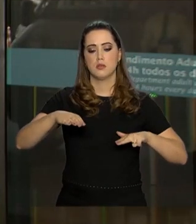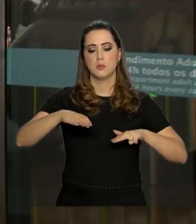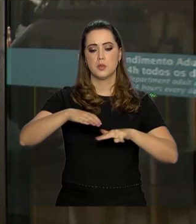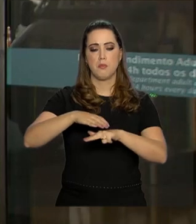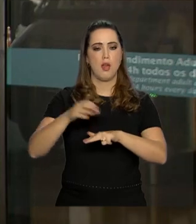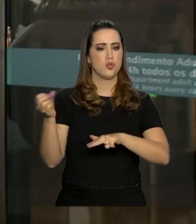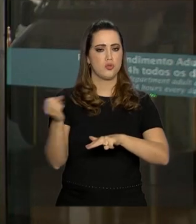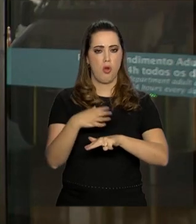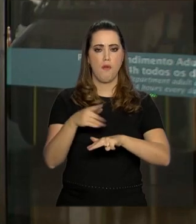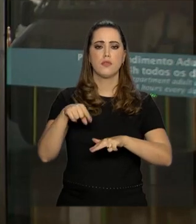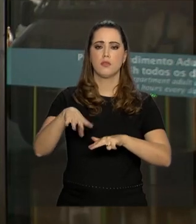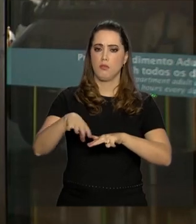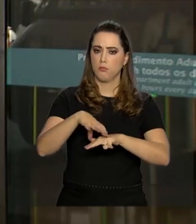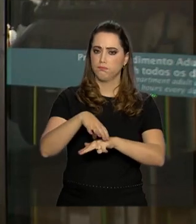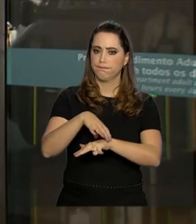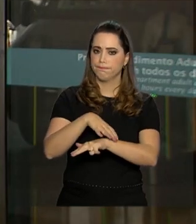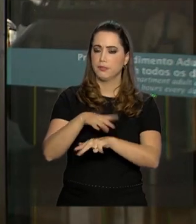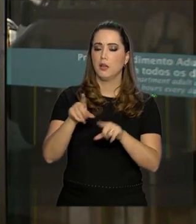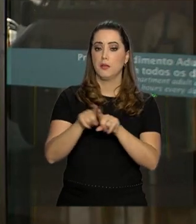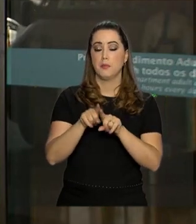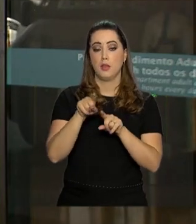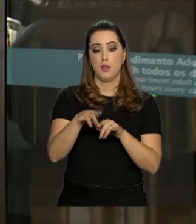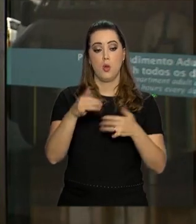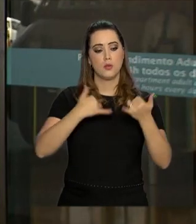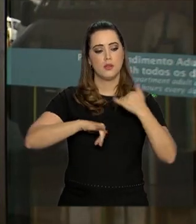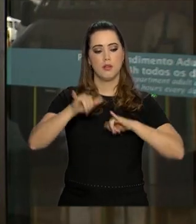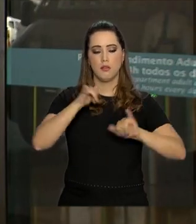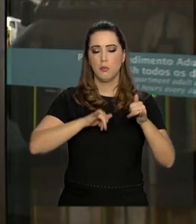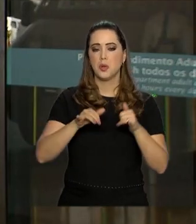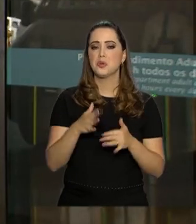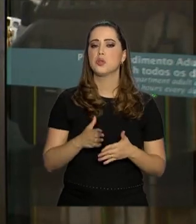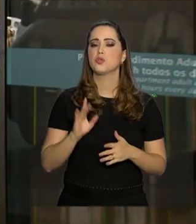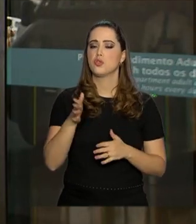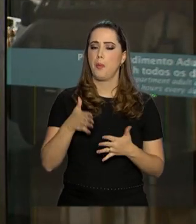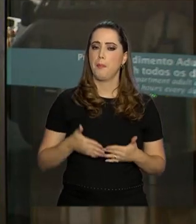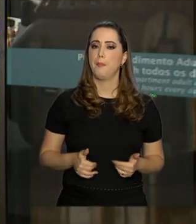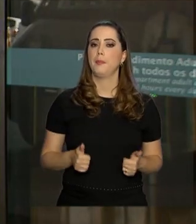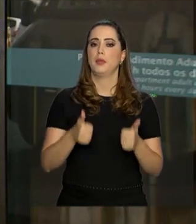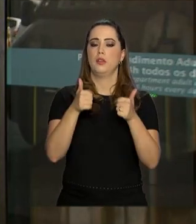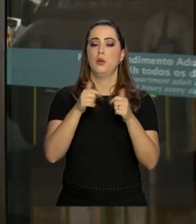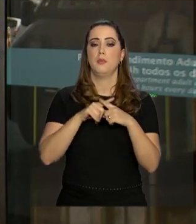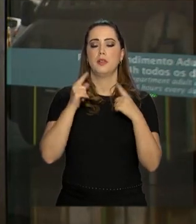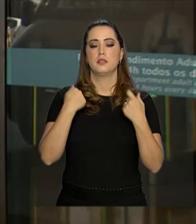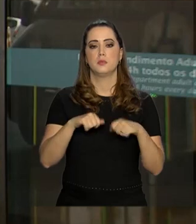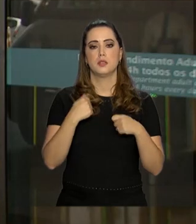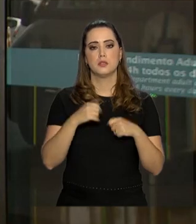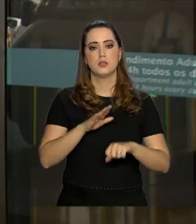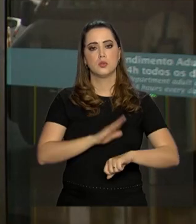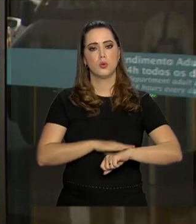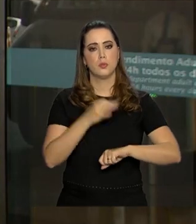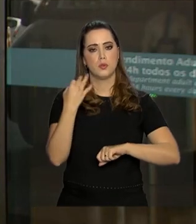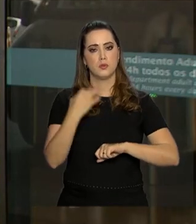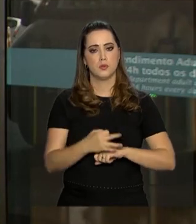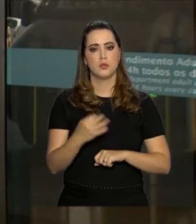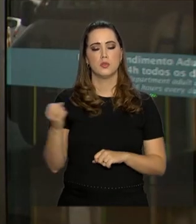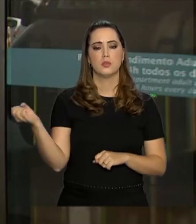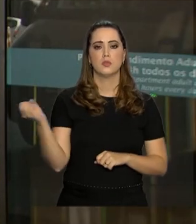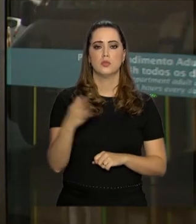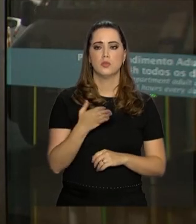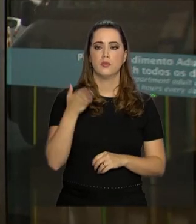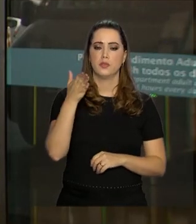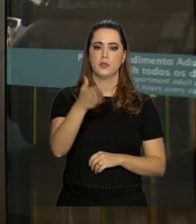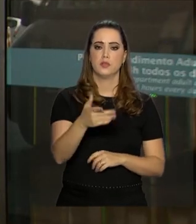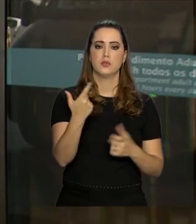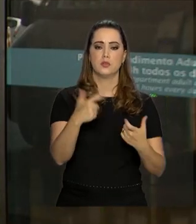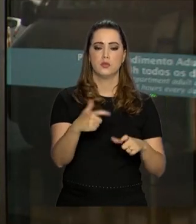imagens Os exames laboratoriais já estão bastante satisfatórios Mas será agendada ainda uma nova ida